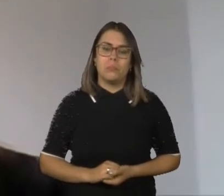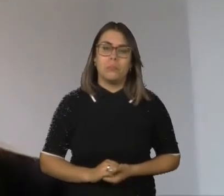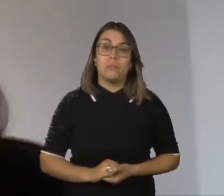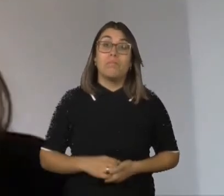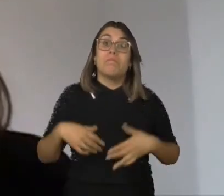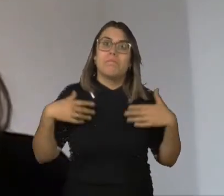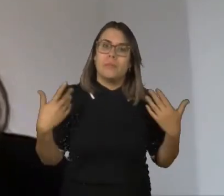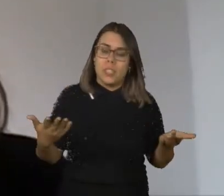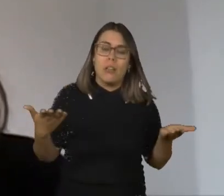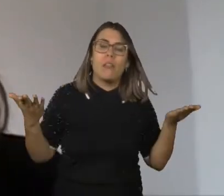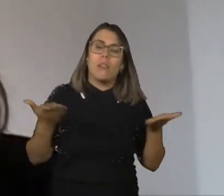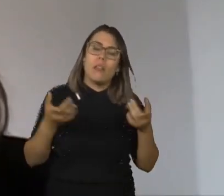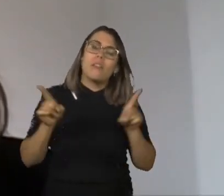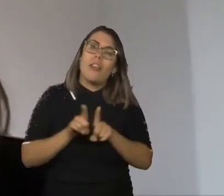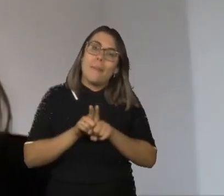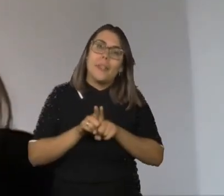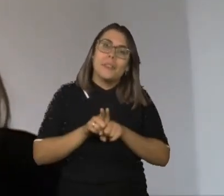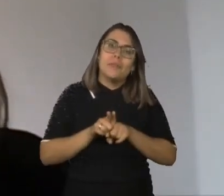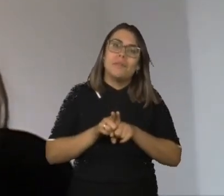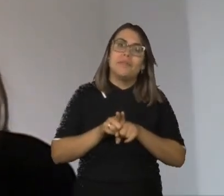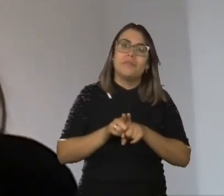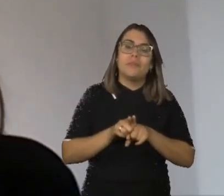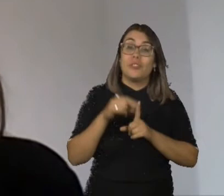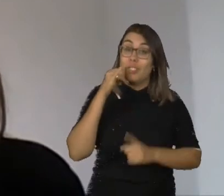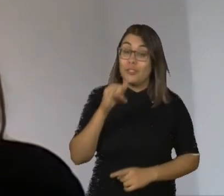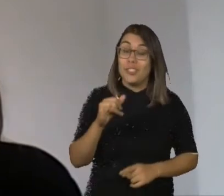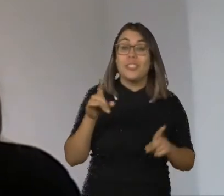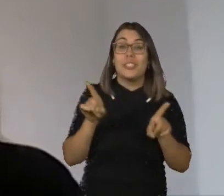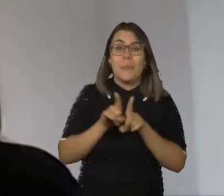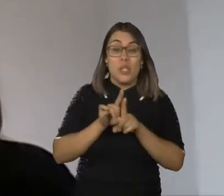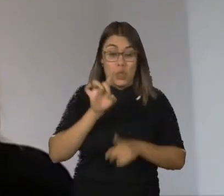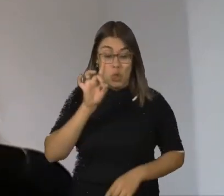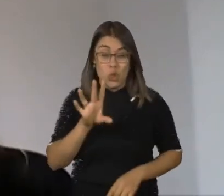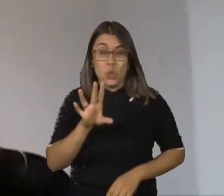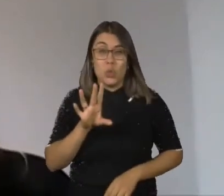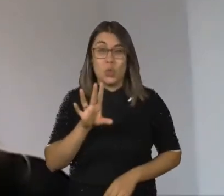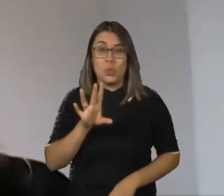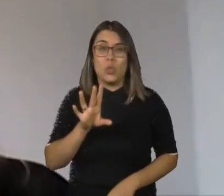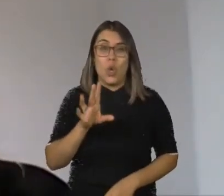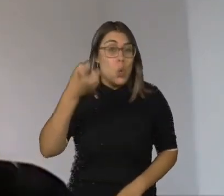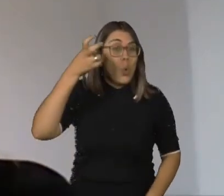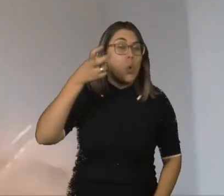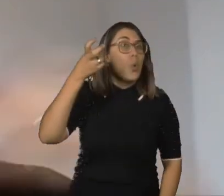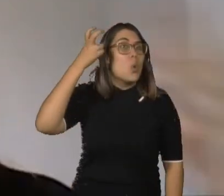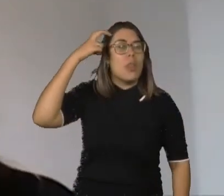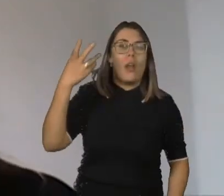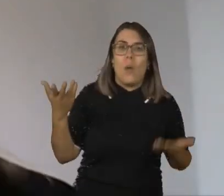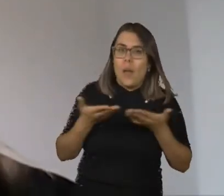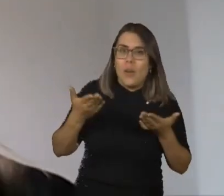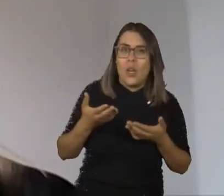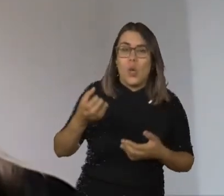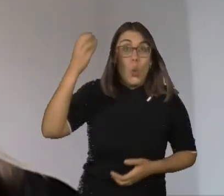E também não quero dizer que a deficiência intelectual, então, é resultado somente de uma privação cultural, como se agora nós fossemos